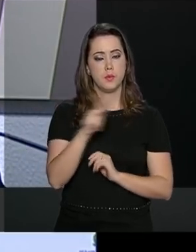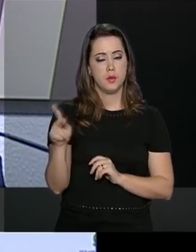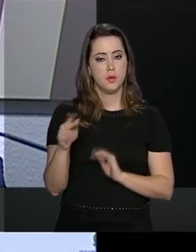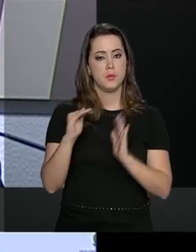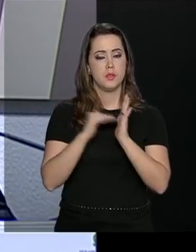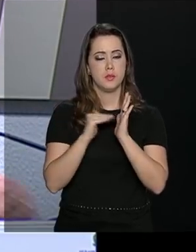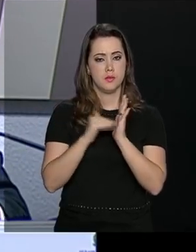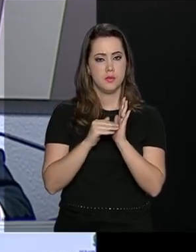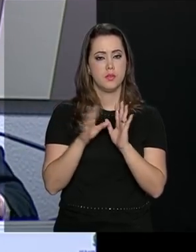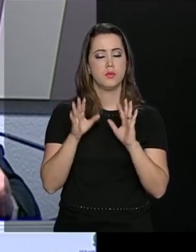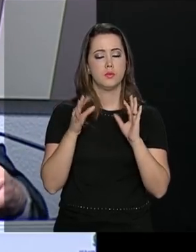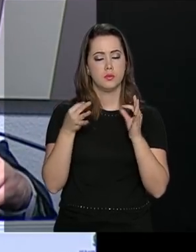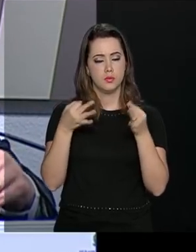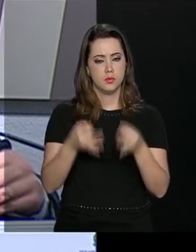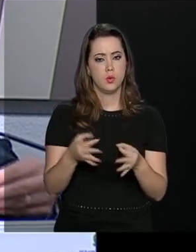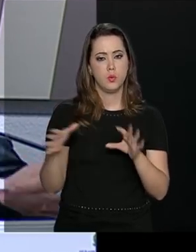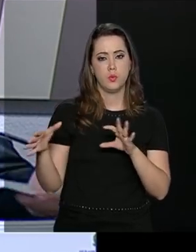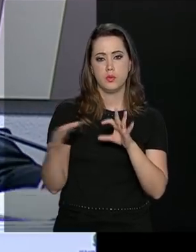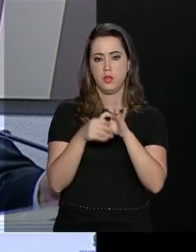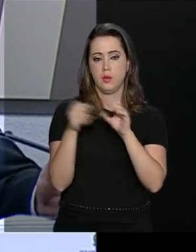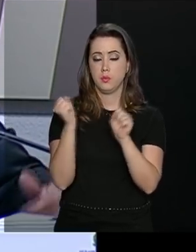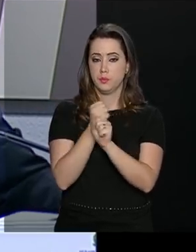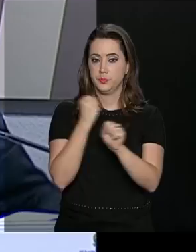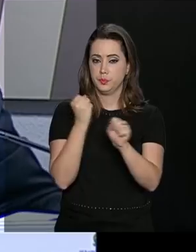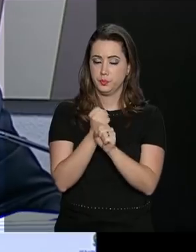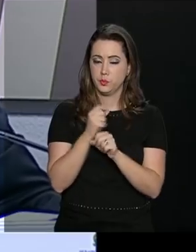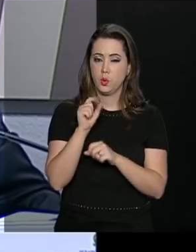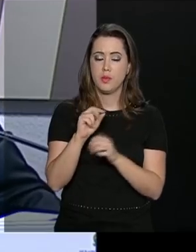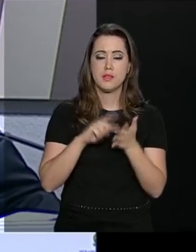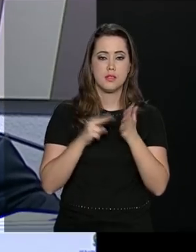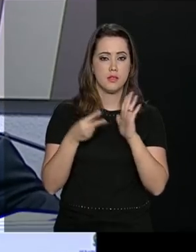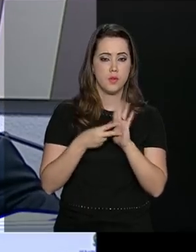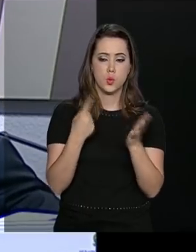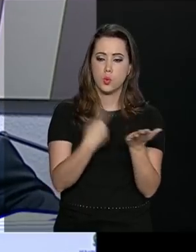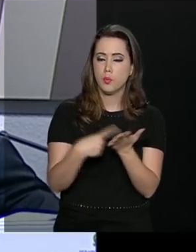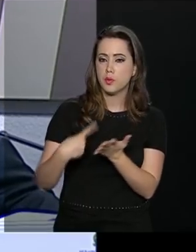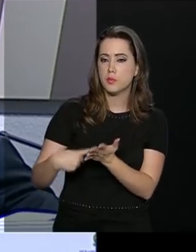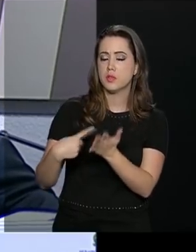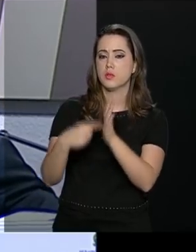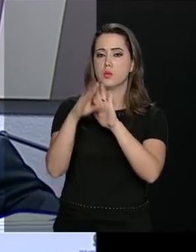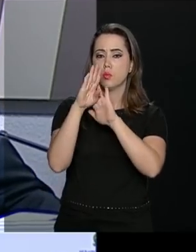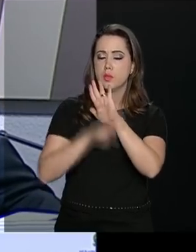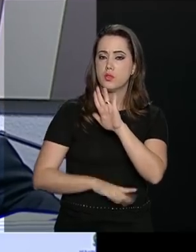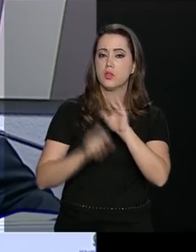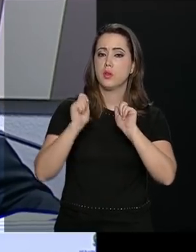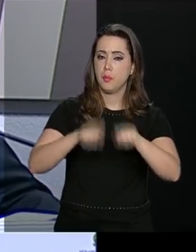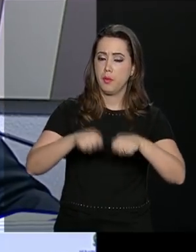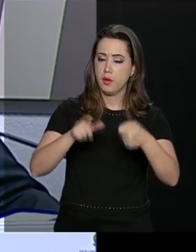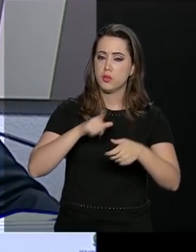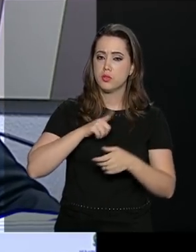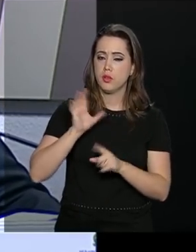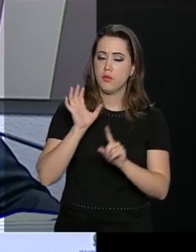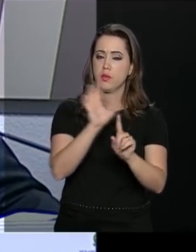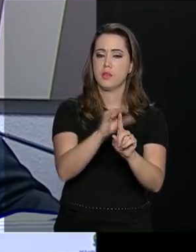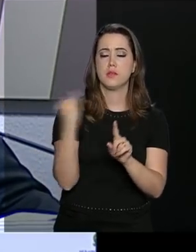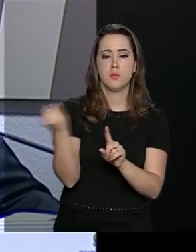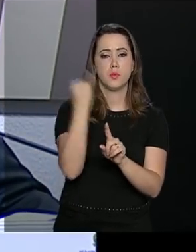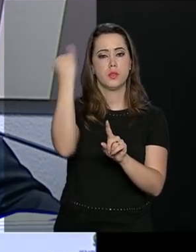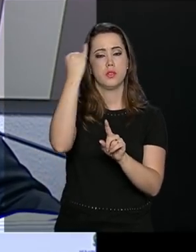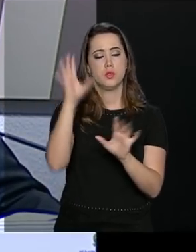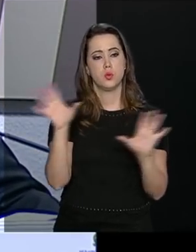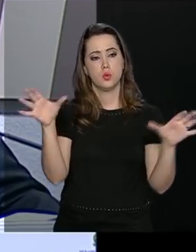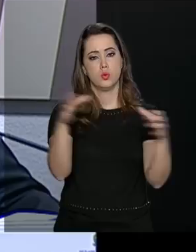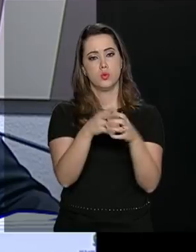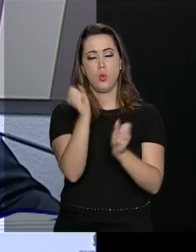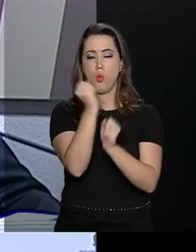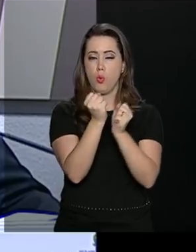Senado Federal de se estabelecer um pacto pela infraestrutura. Ou seja, uma agenda de projetos que podem ter uma repercussão importante no